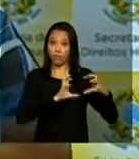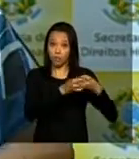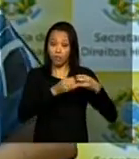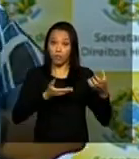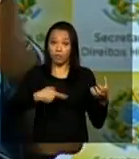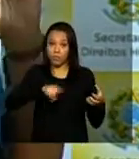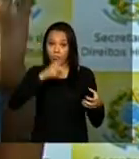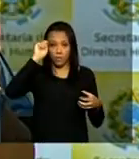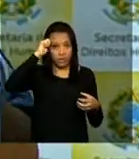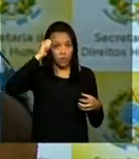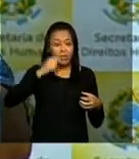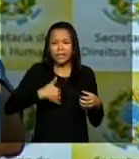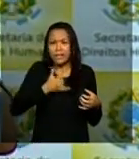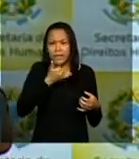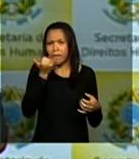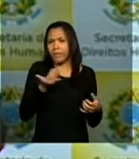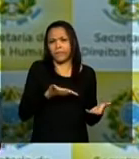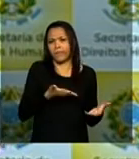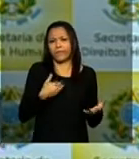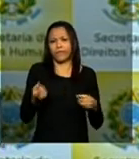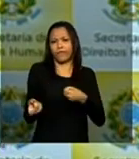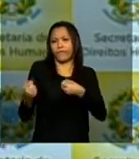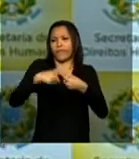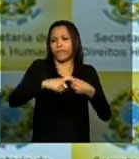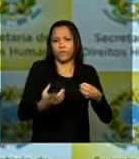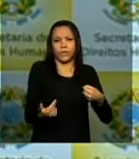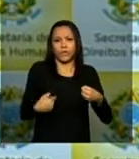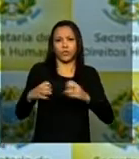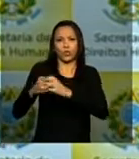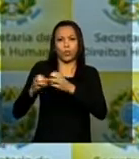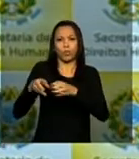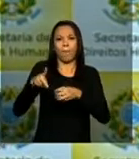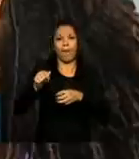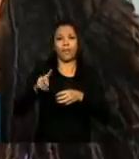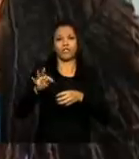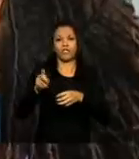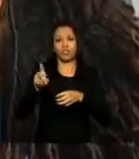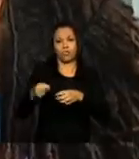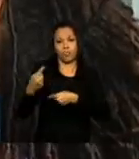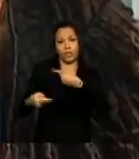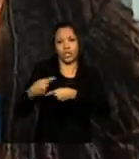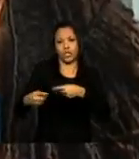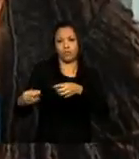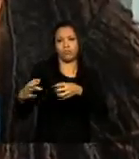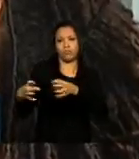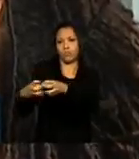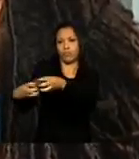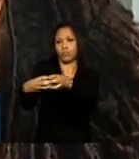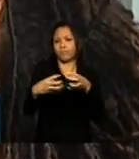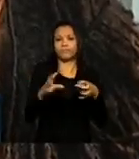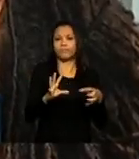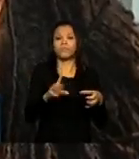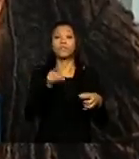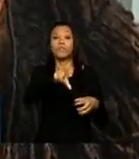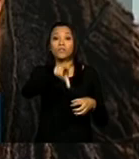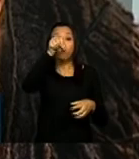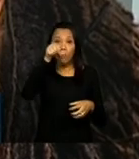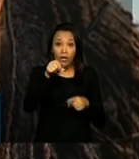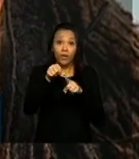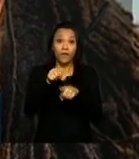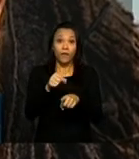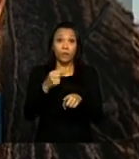independentemente de filiações partidárias hoje escolheram como seus ícones